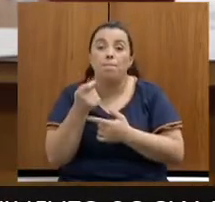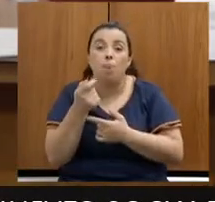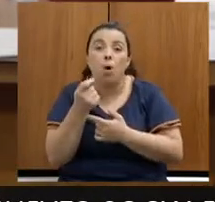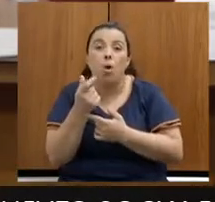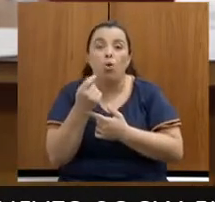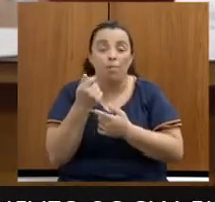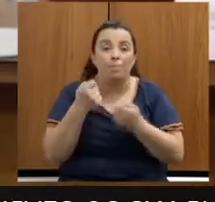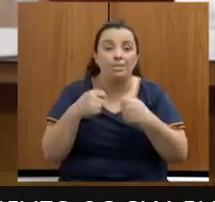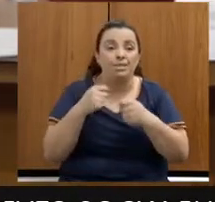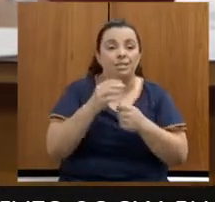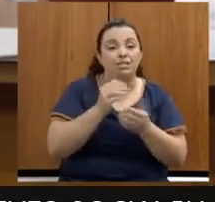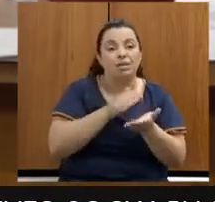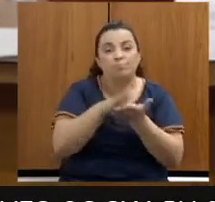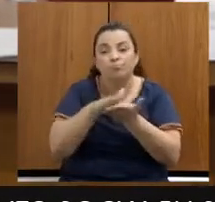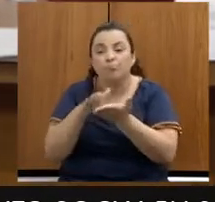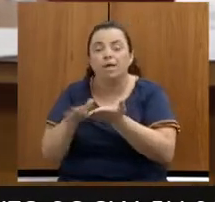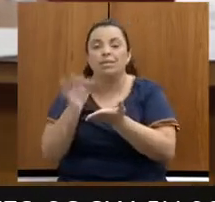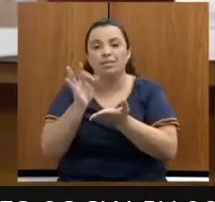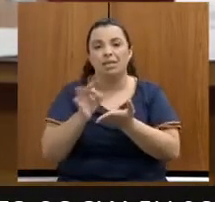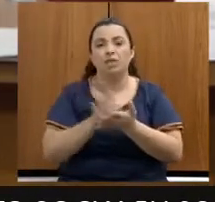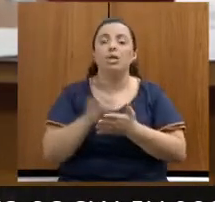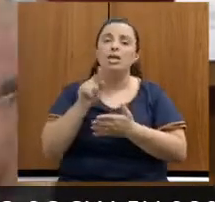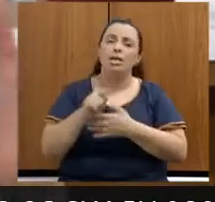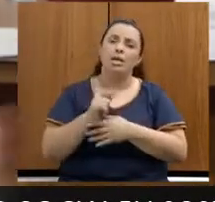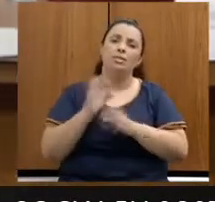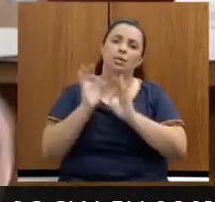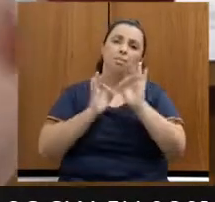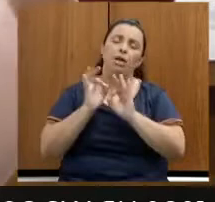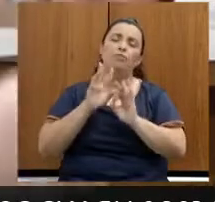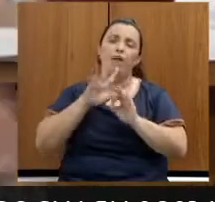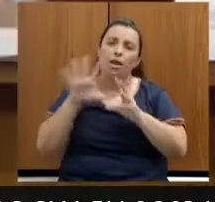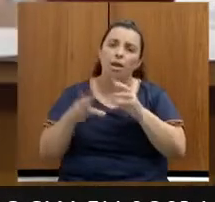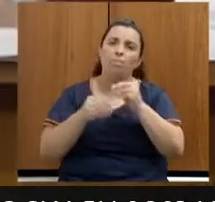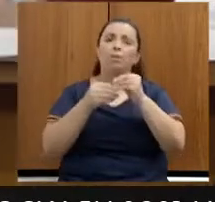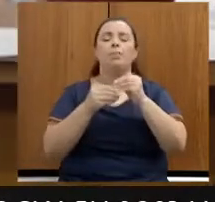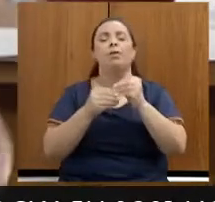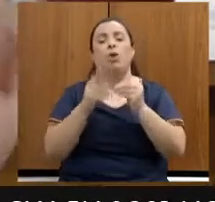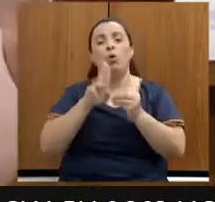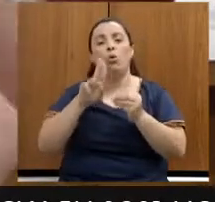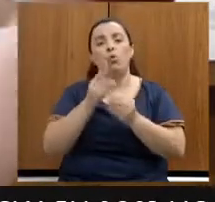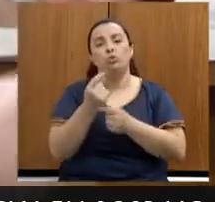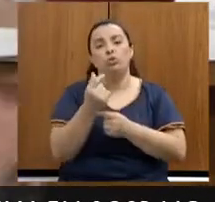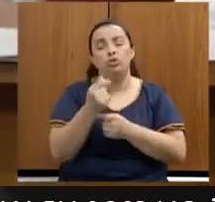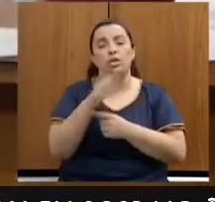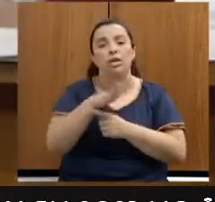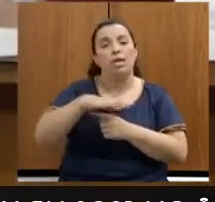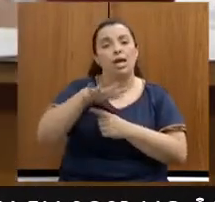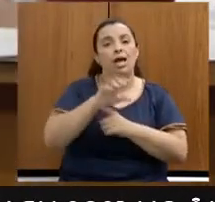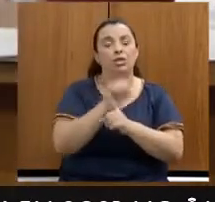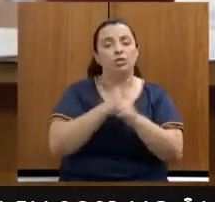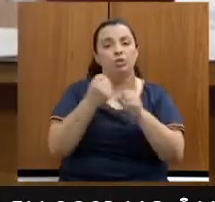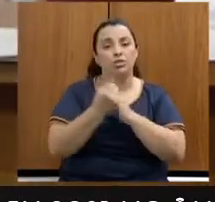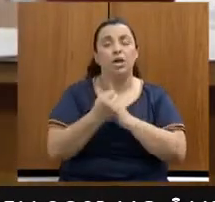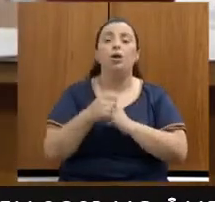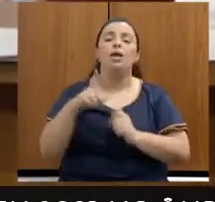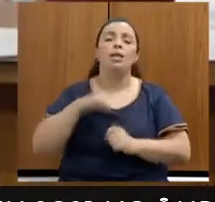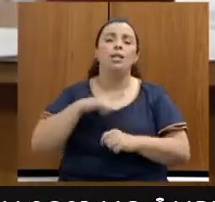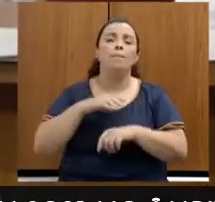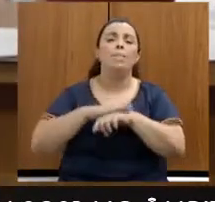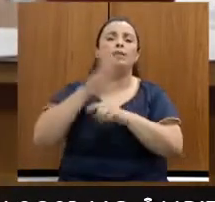esse plano vai orientar da melhor forma a aplicação do dinheiro na área social, inclusive ter mais prioridades em recursos.